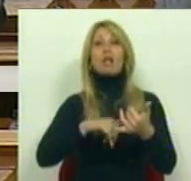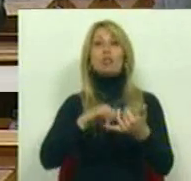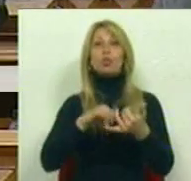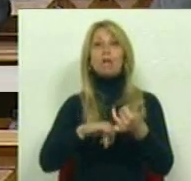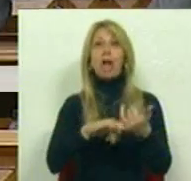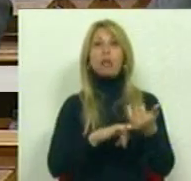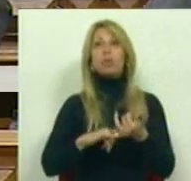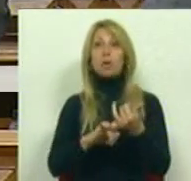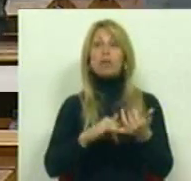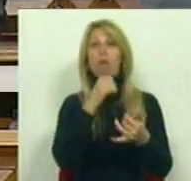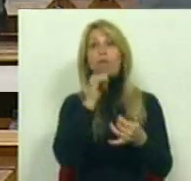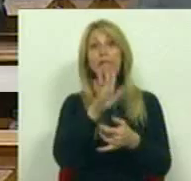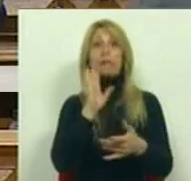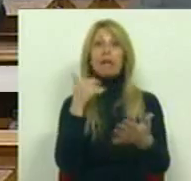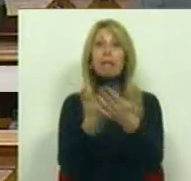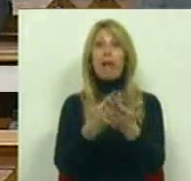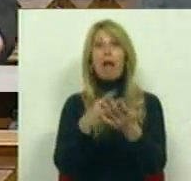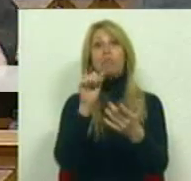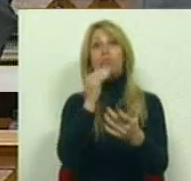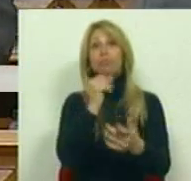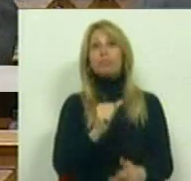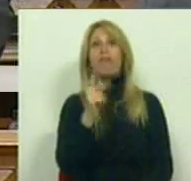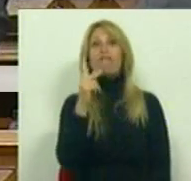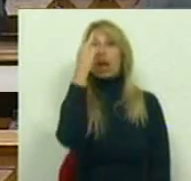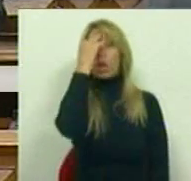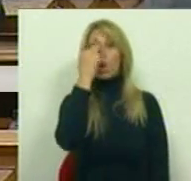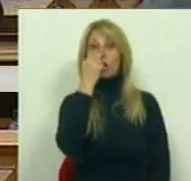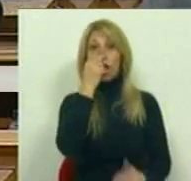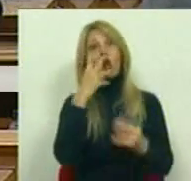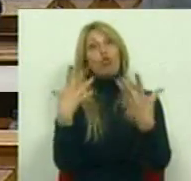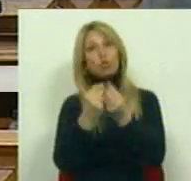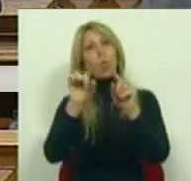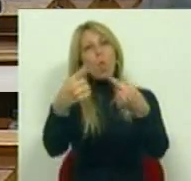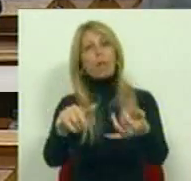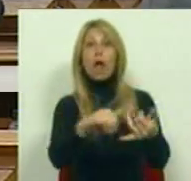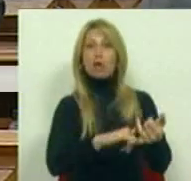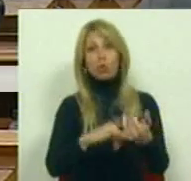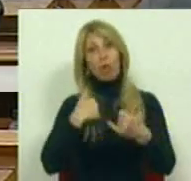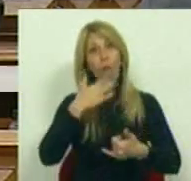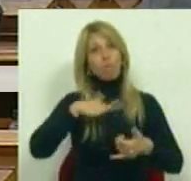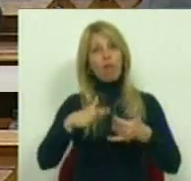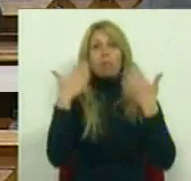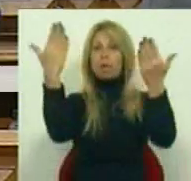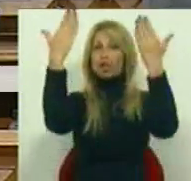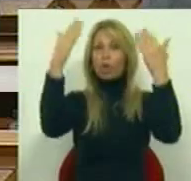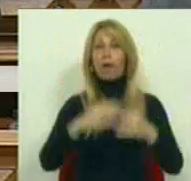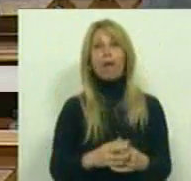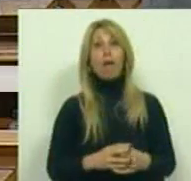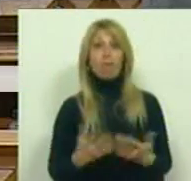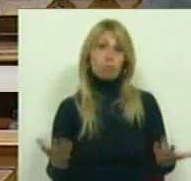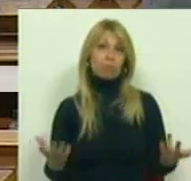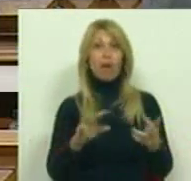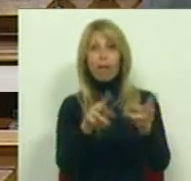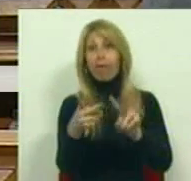em articulação com outras associações e que aproveita a oportunidade para saudar, é a forma proposta por esta